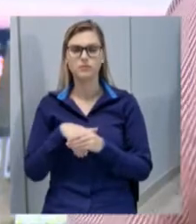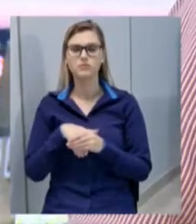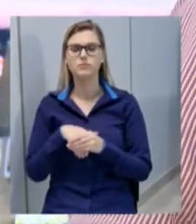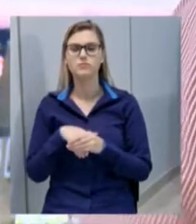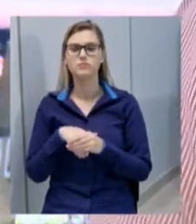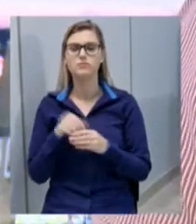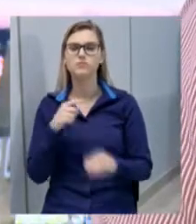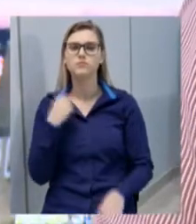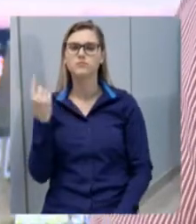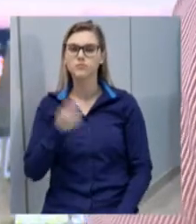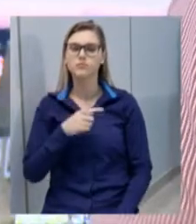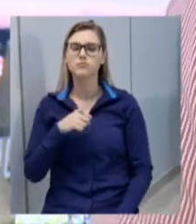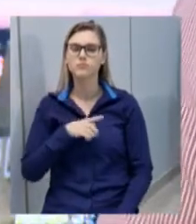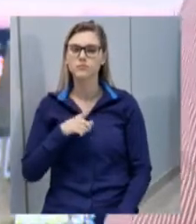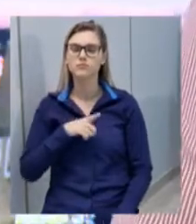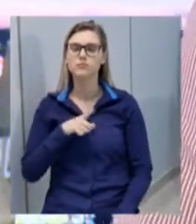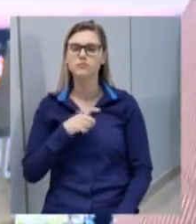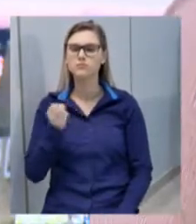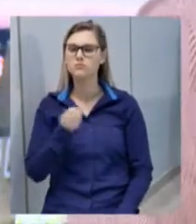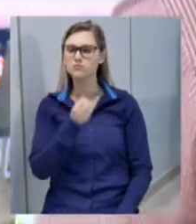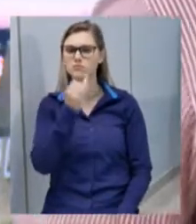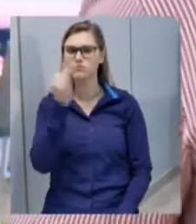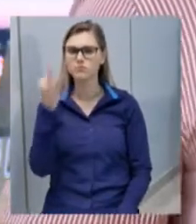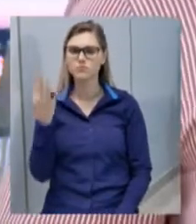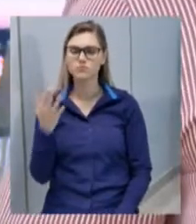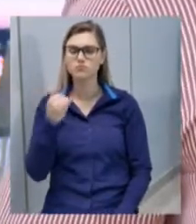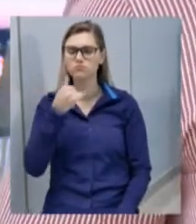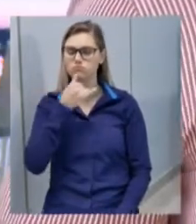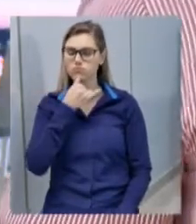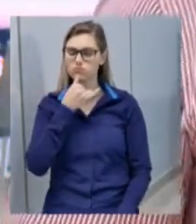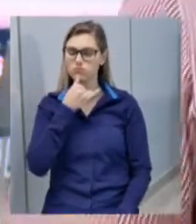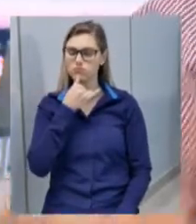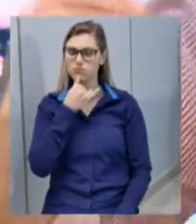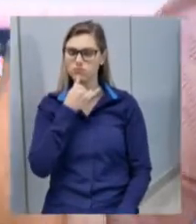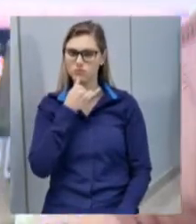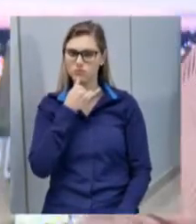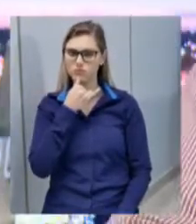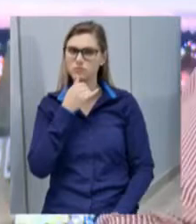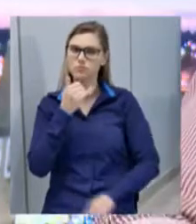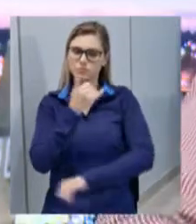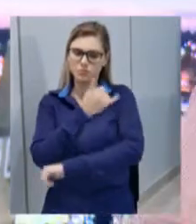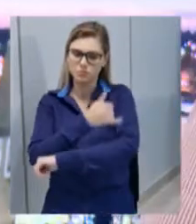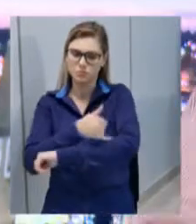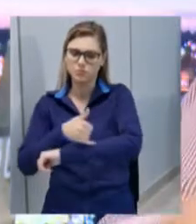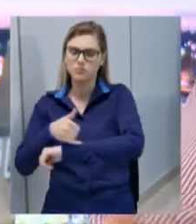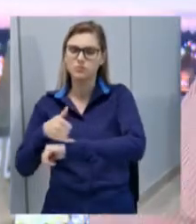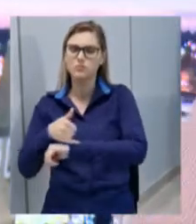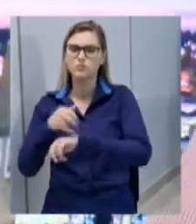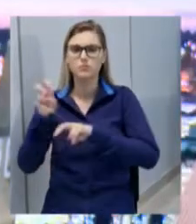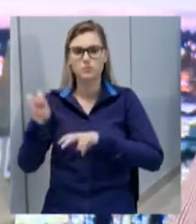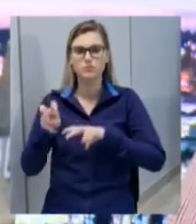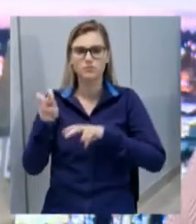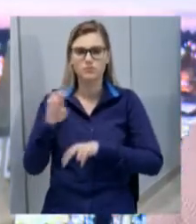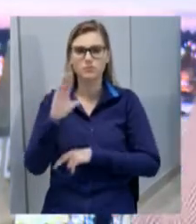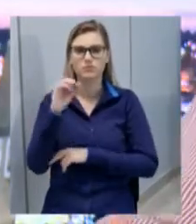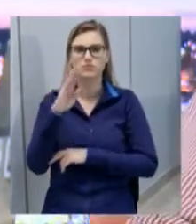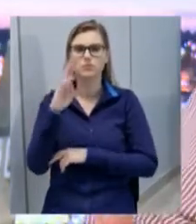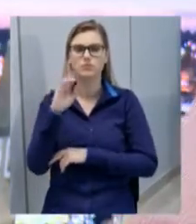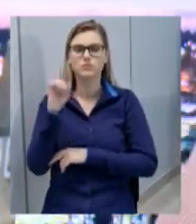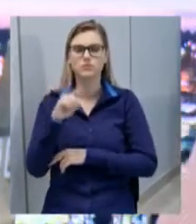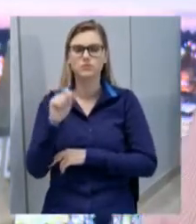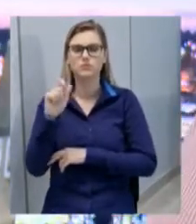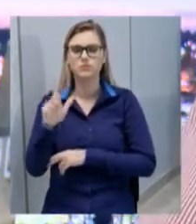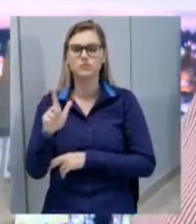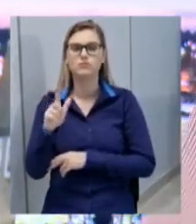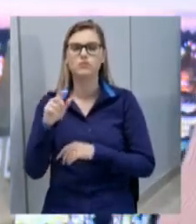Nós tivemos inúmeras decepções, o asfalto do Cambuizal, o distrito industrial, passa o